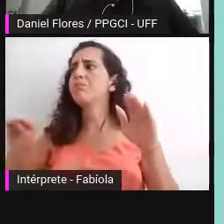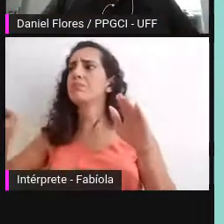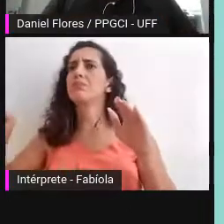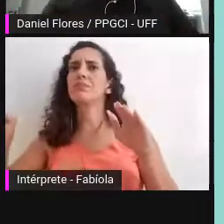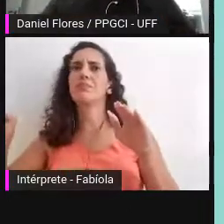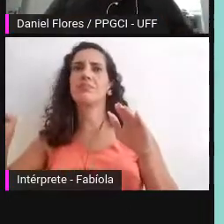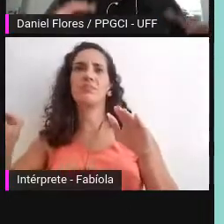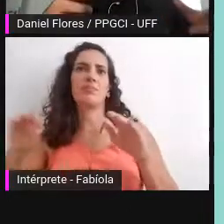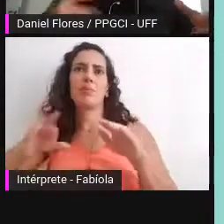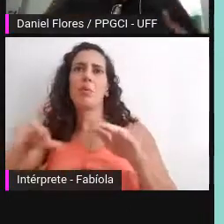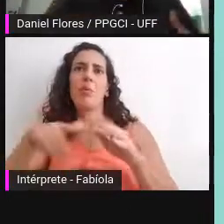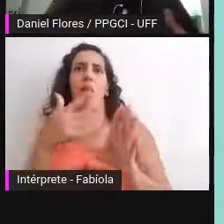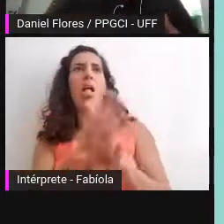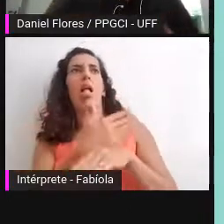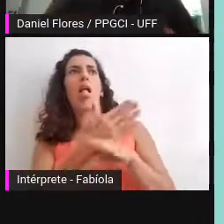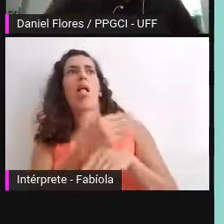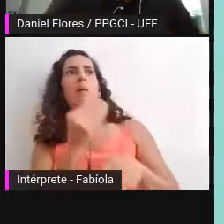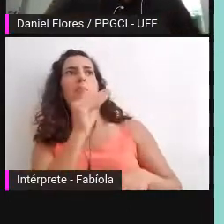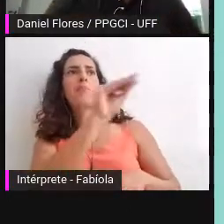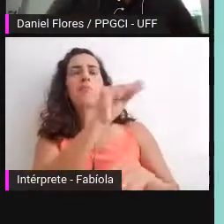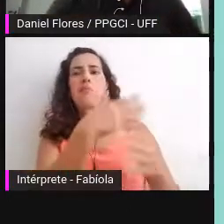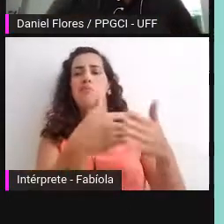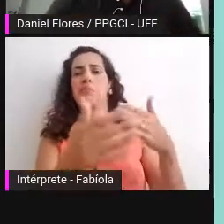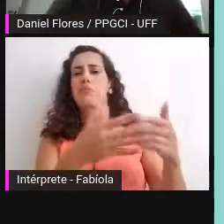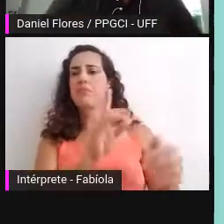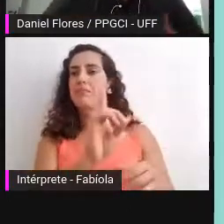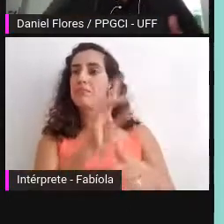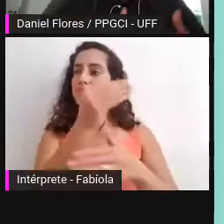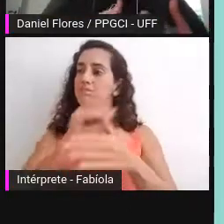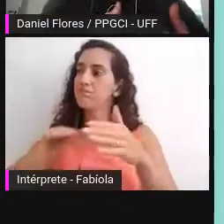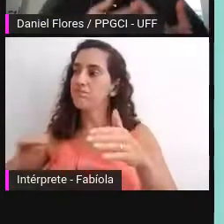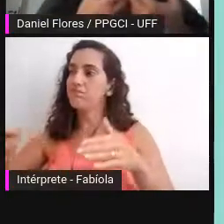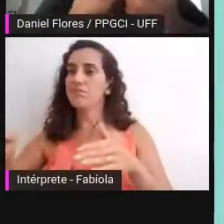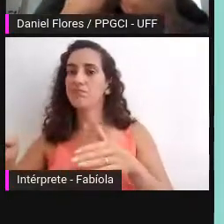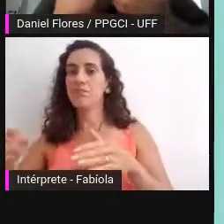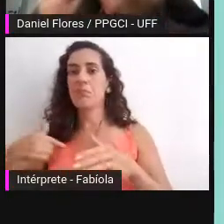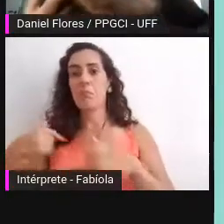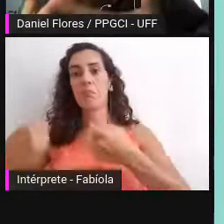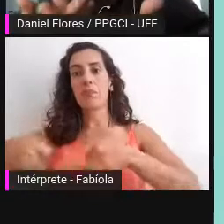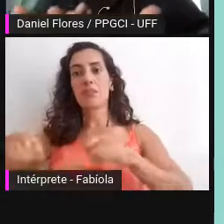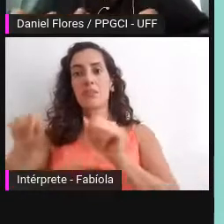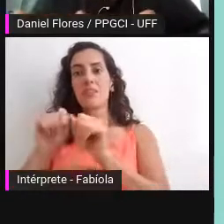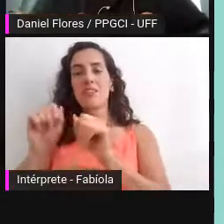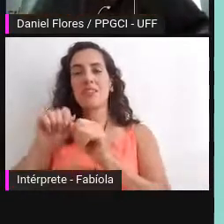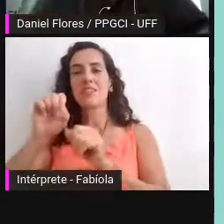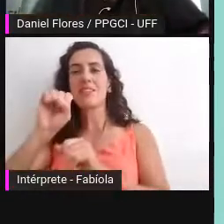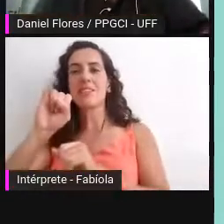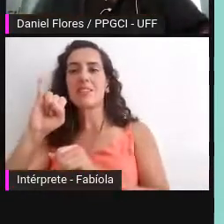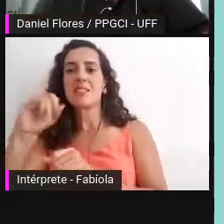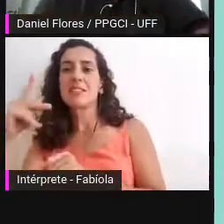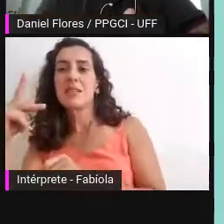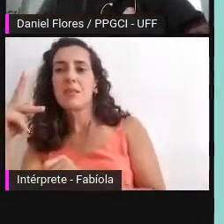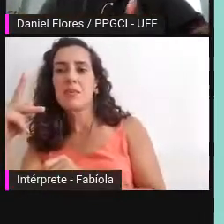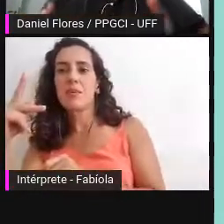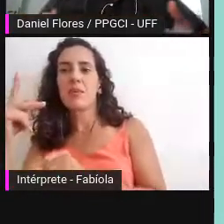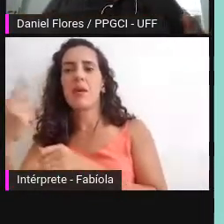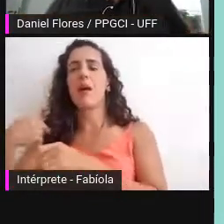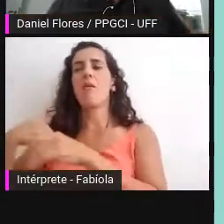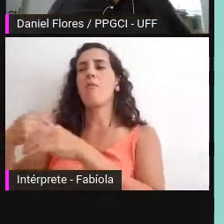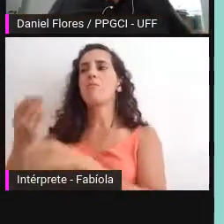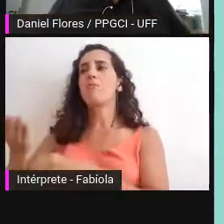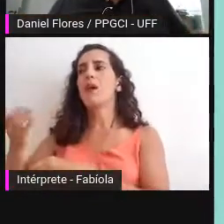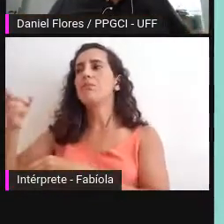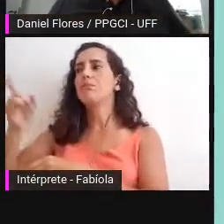eu vou fazer CIP pacote de submissão para arquivar no repositório